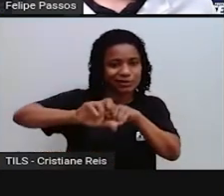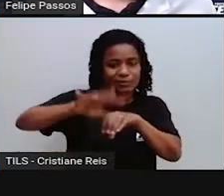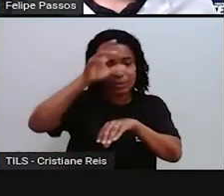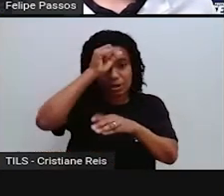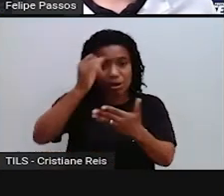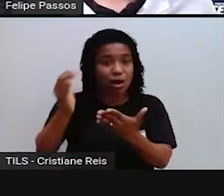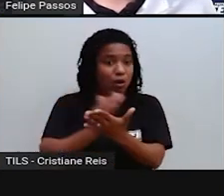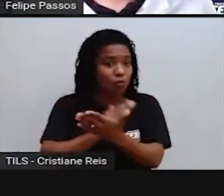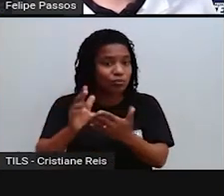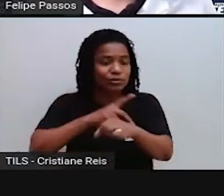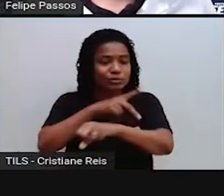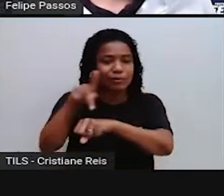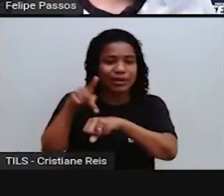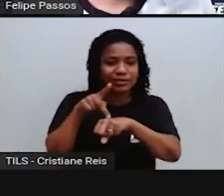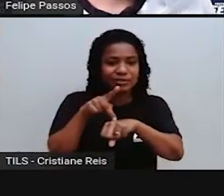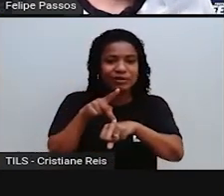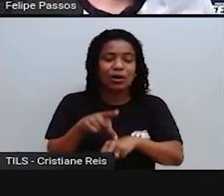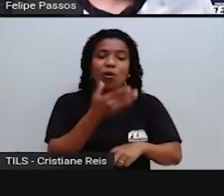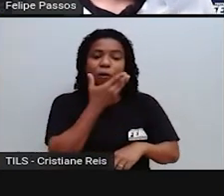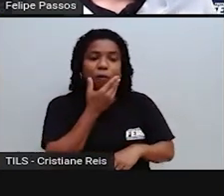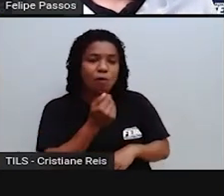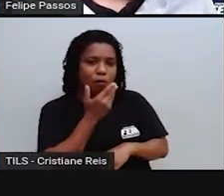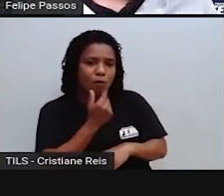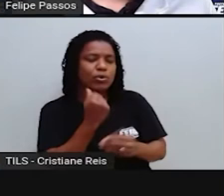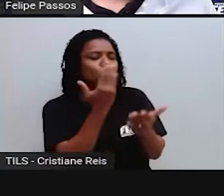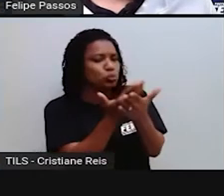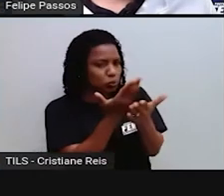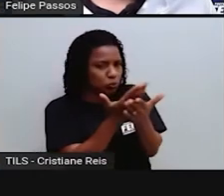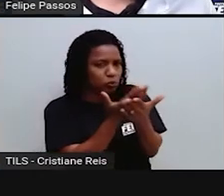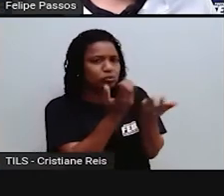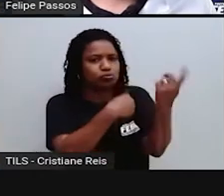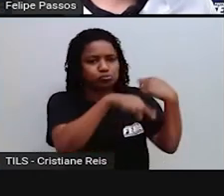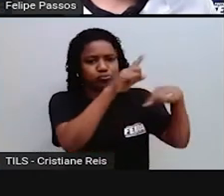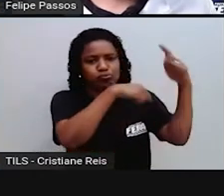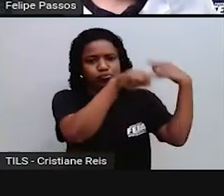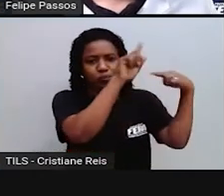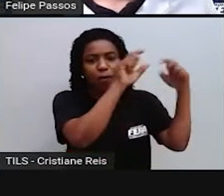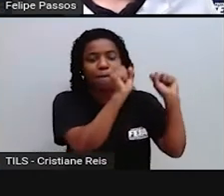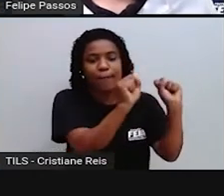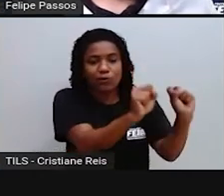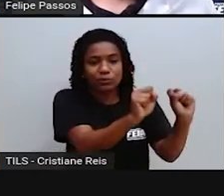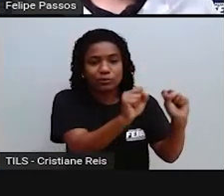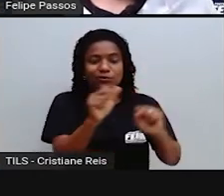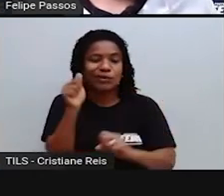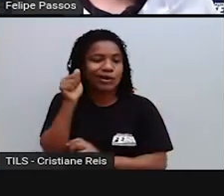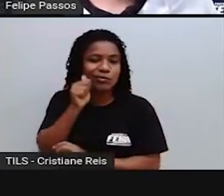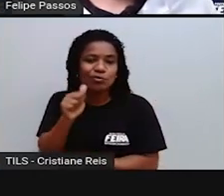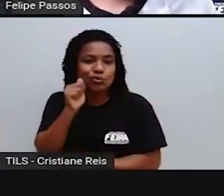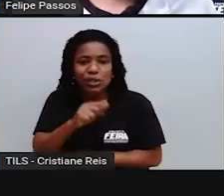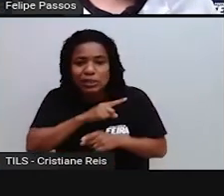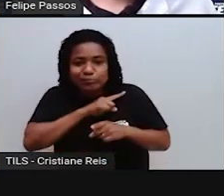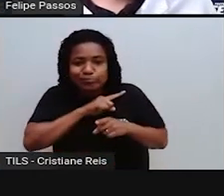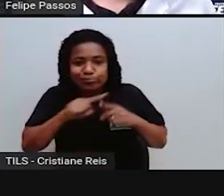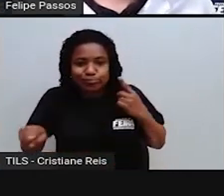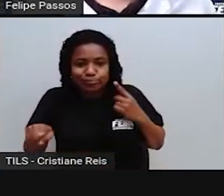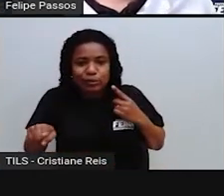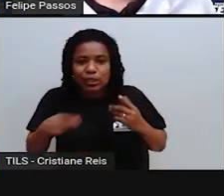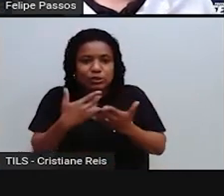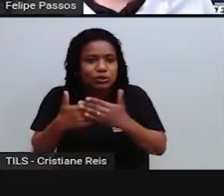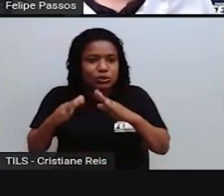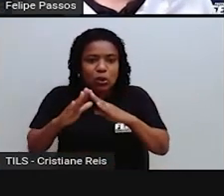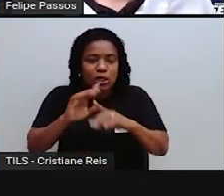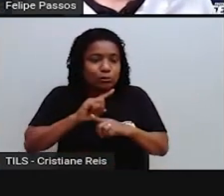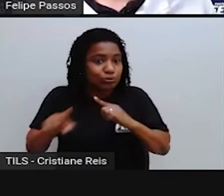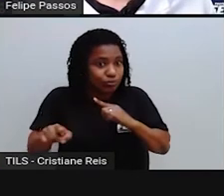Certo? Meninos e meninas, prestem atenção nisso. A gente tem aqui acesso à educação, para todos, meninos e meninas. Tem país que não